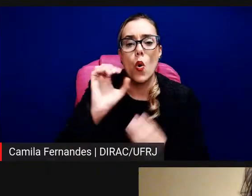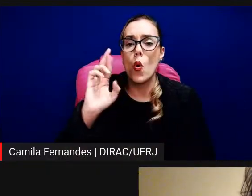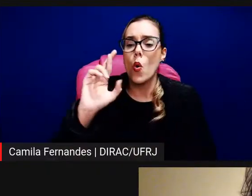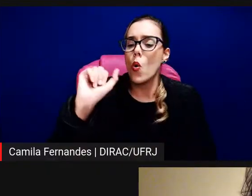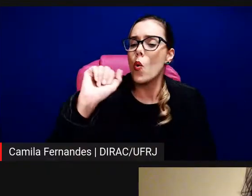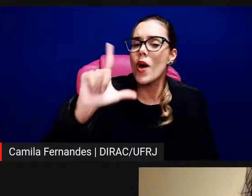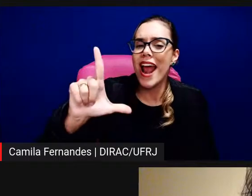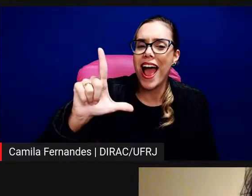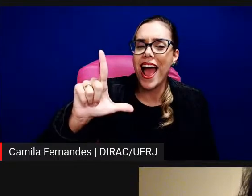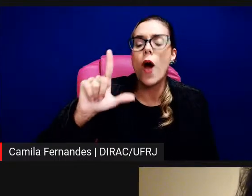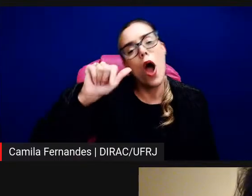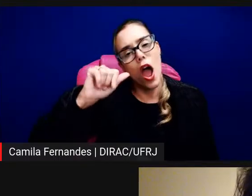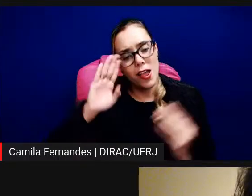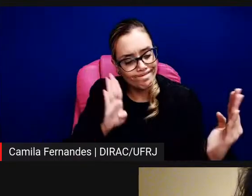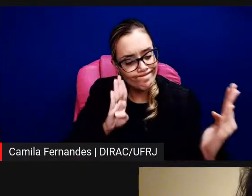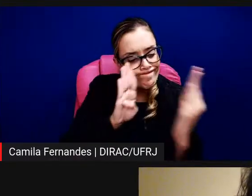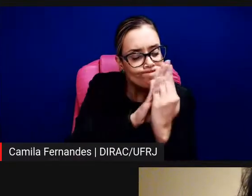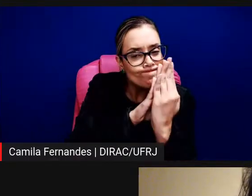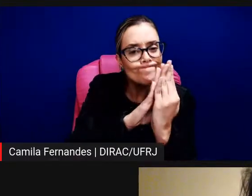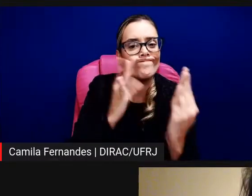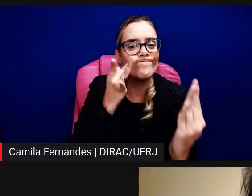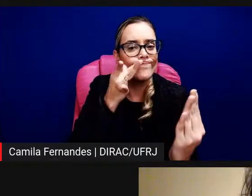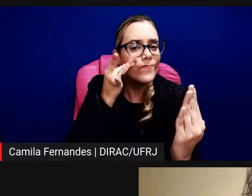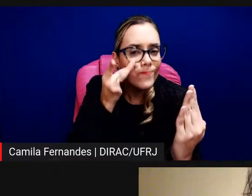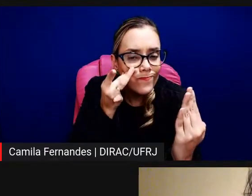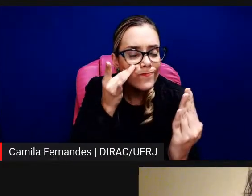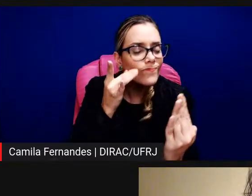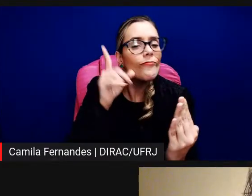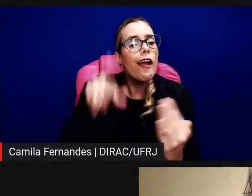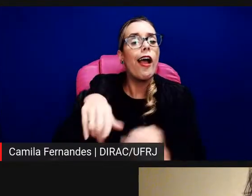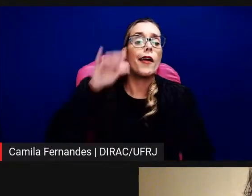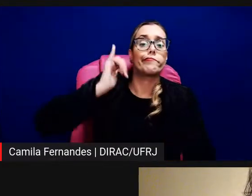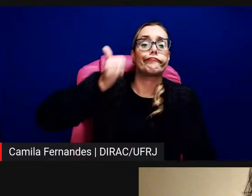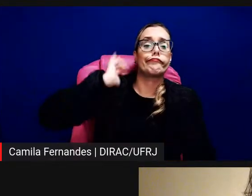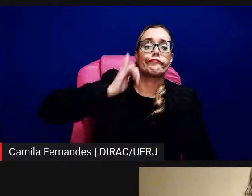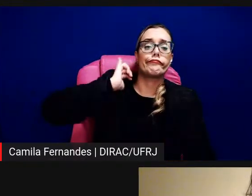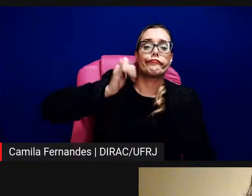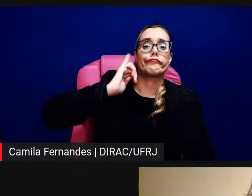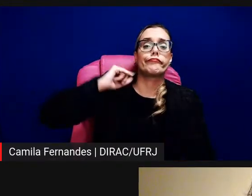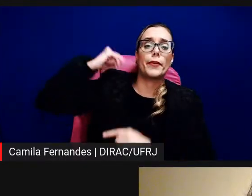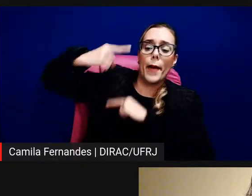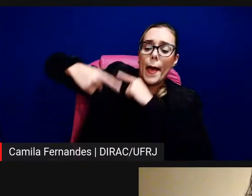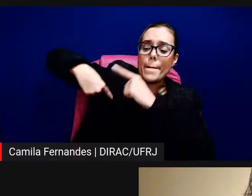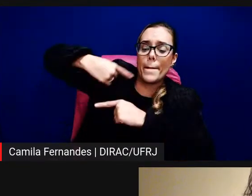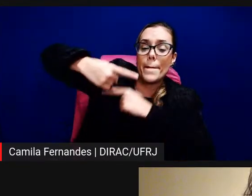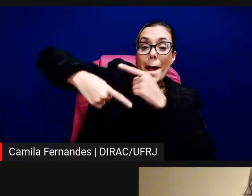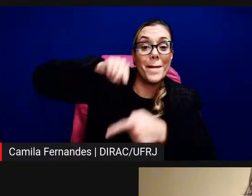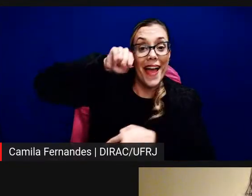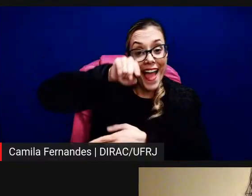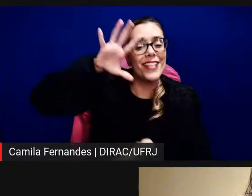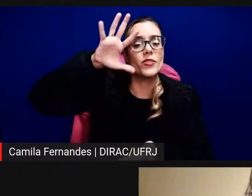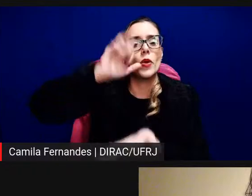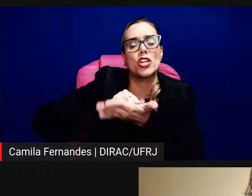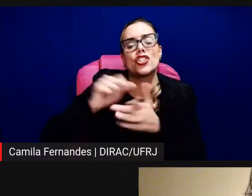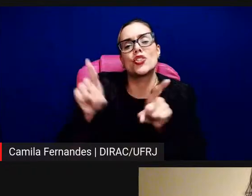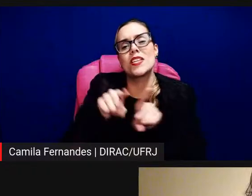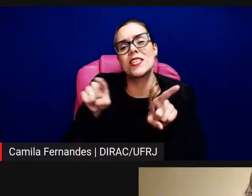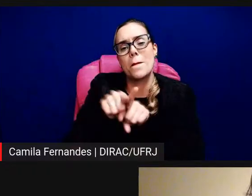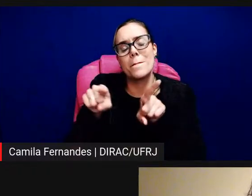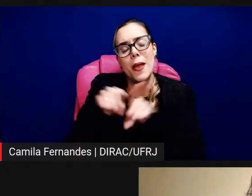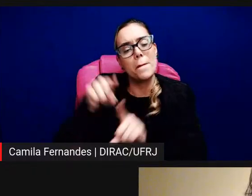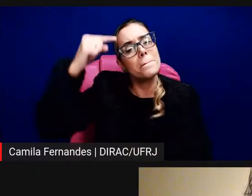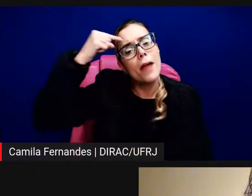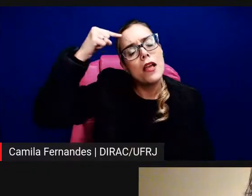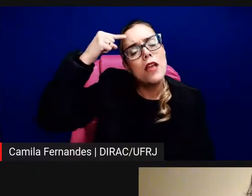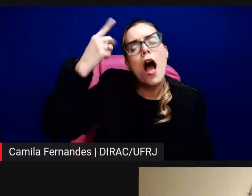contam, e, e aí isso produz registro também, né, e aí também pensar, né, o que que é,